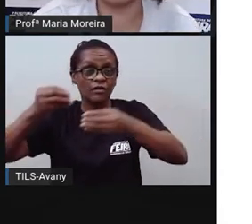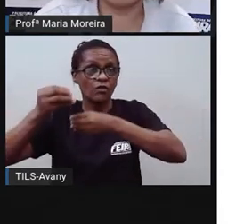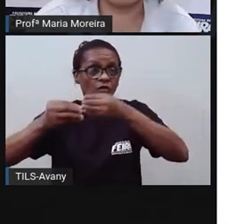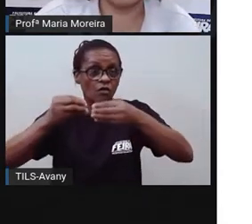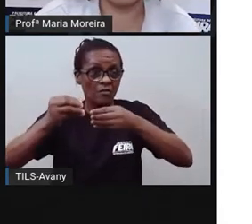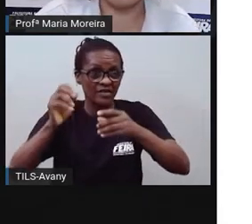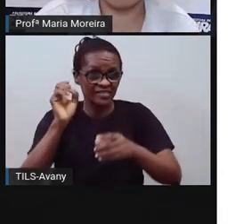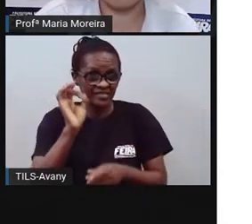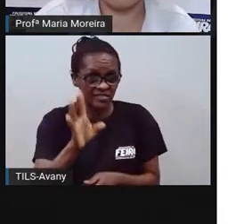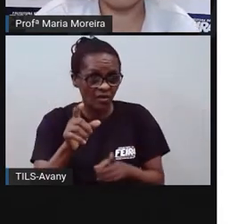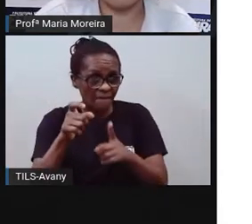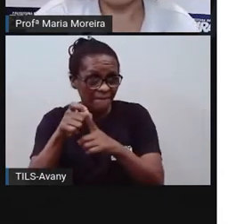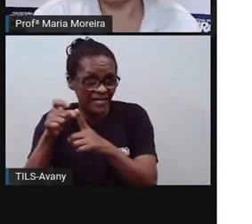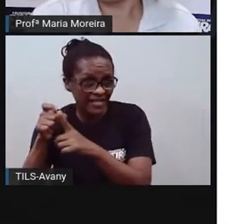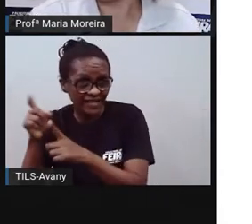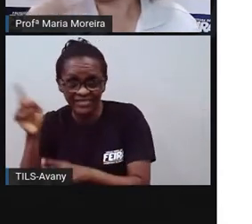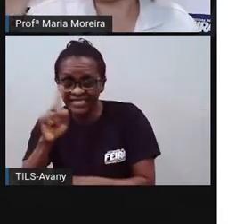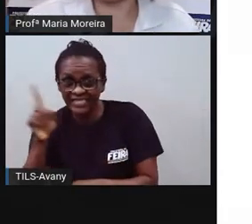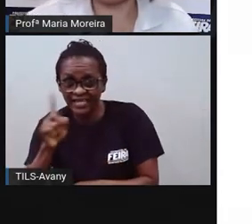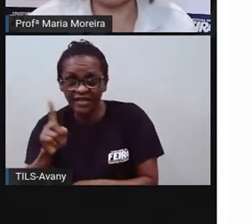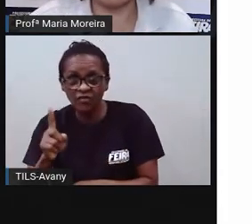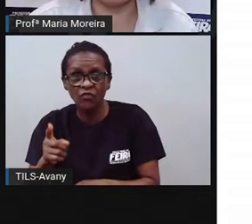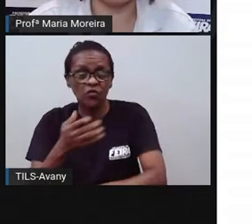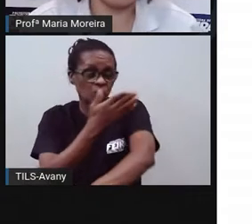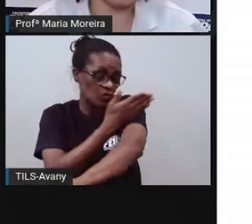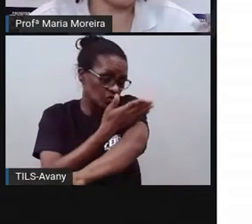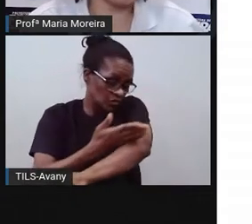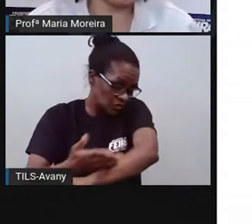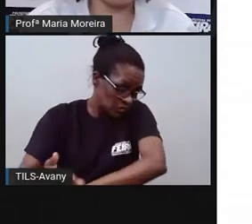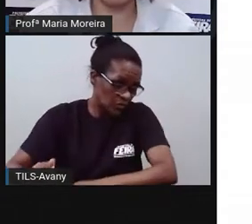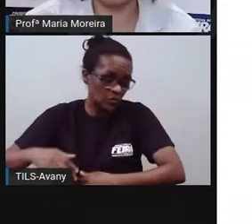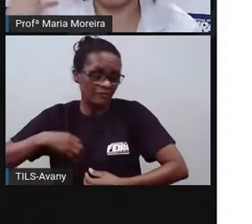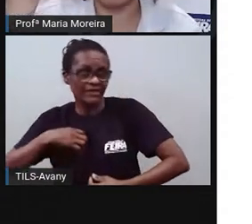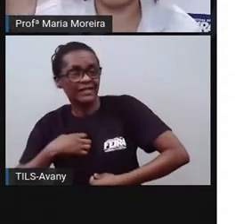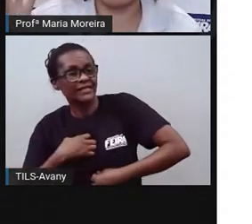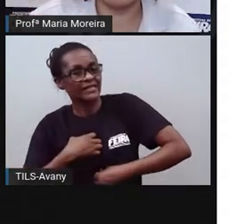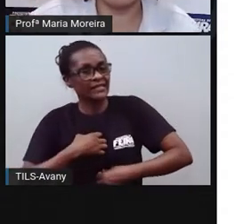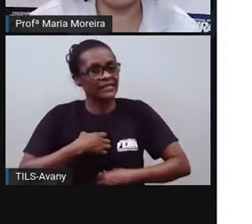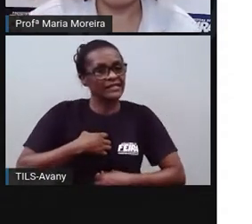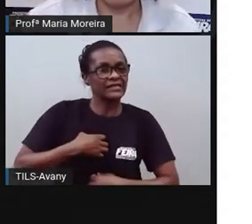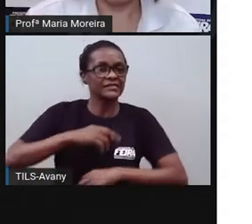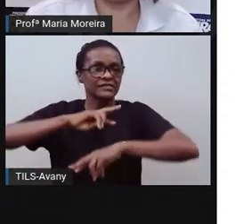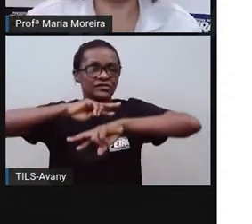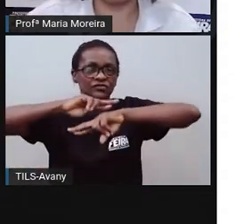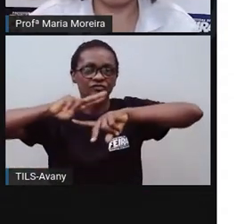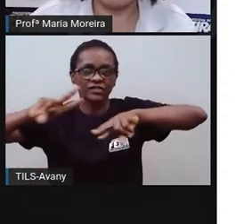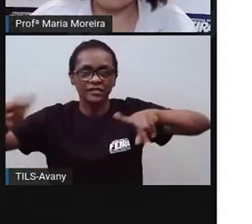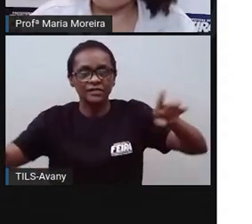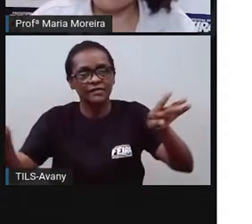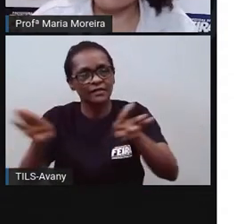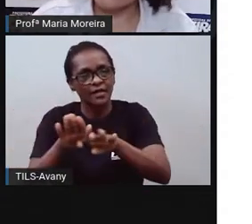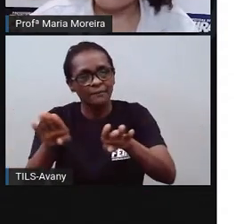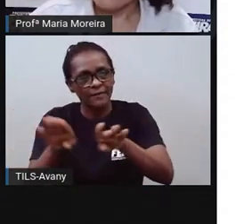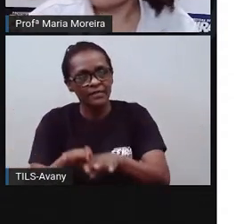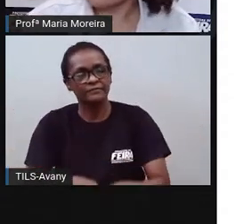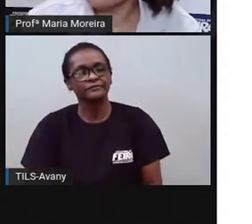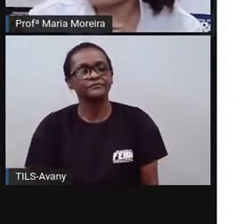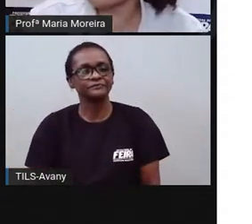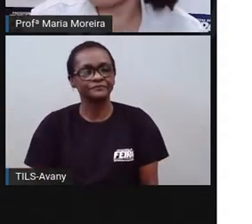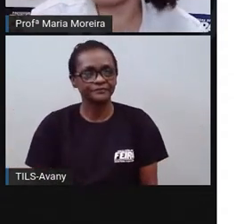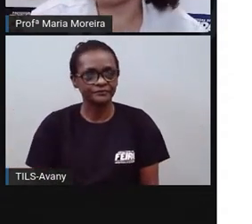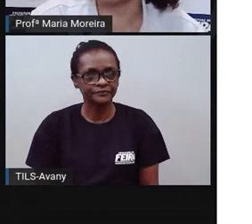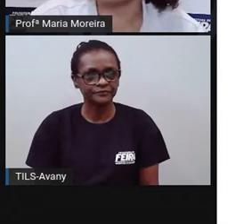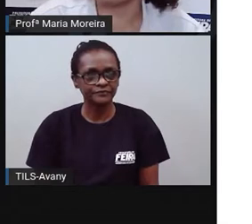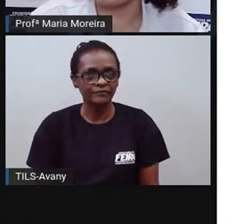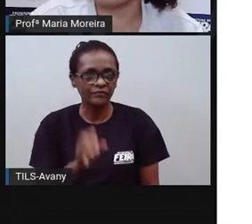falou aqui sobre palavras, né? Samba, caçula, maculelê. Mas aí o que acontece? Será